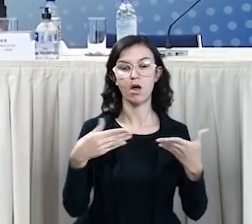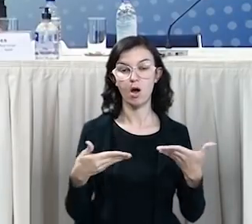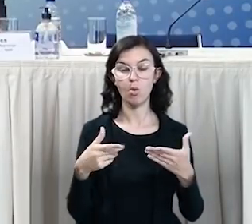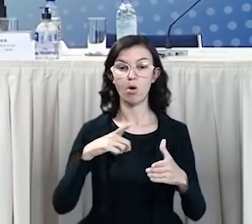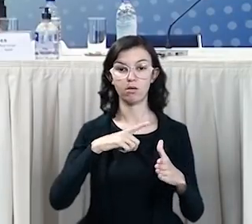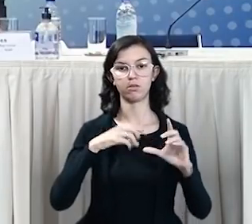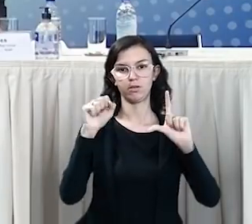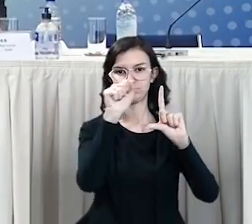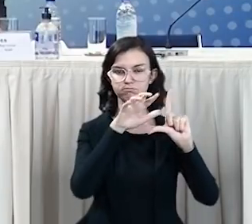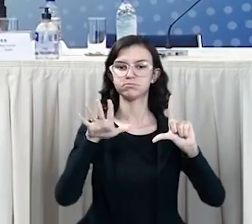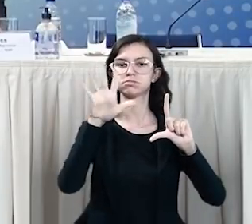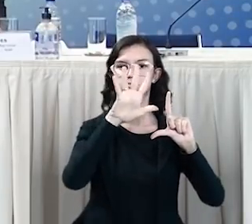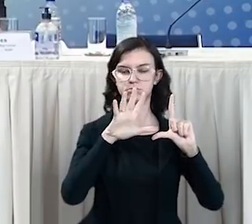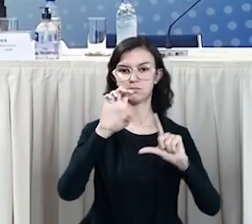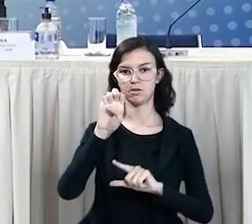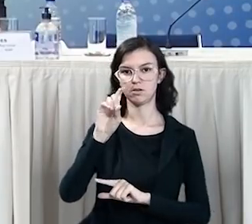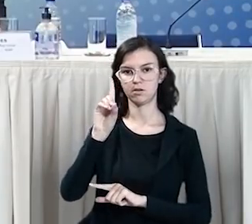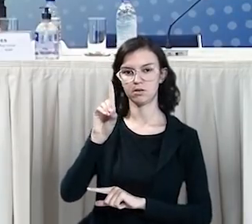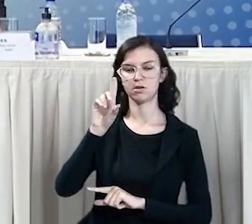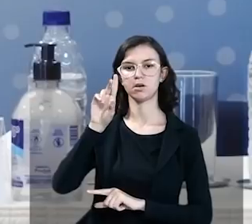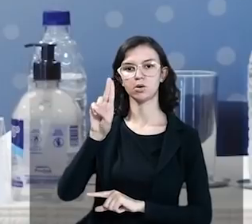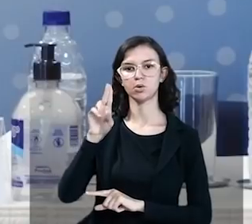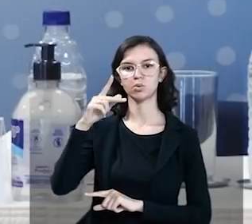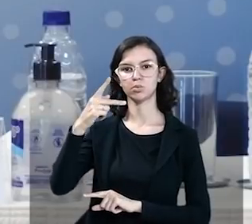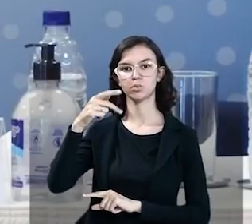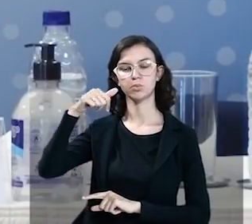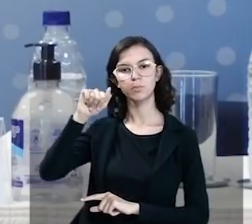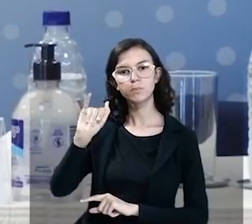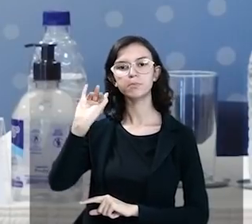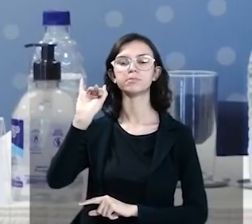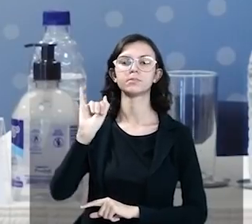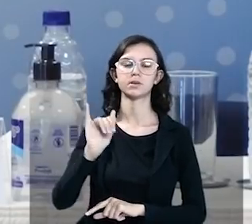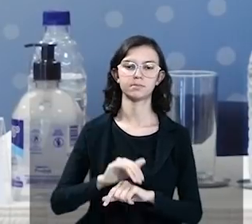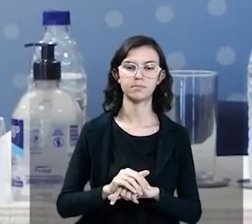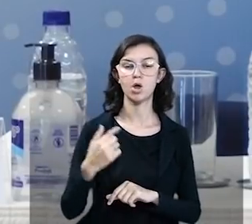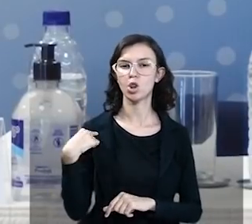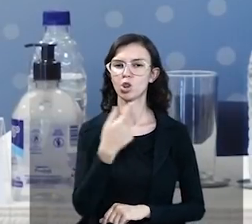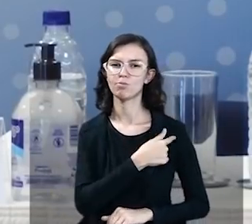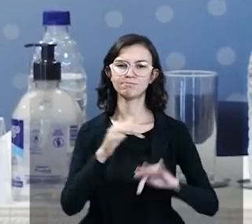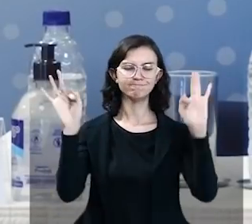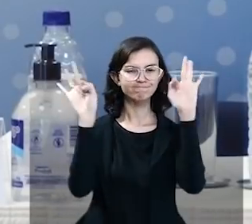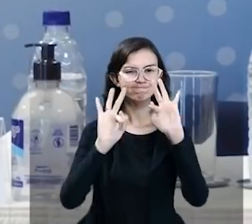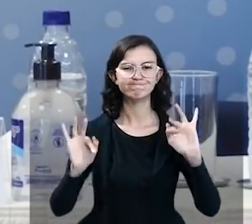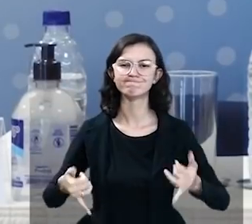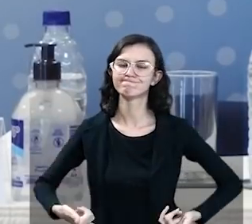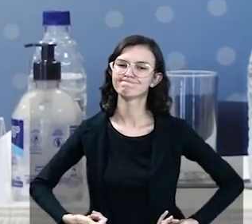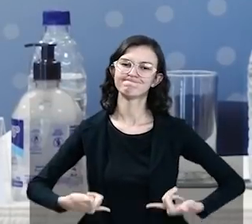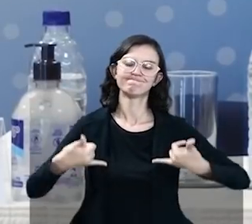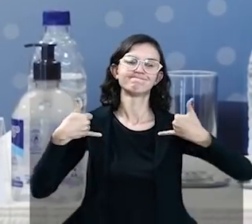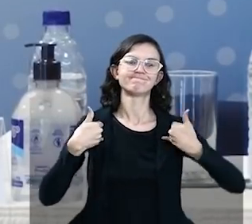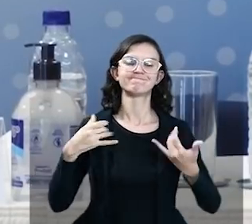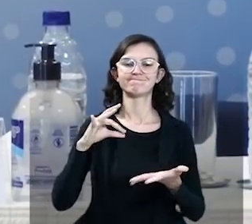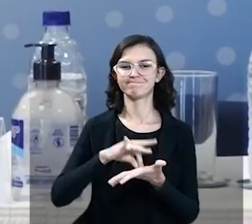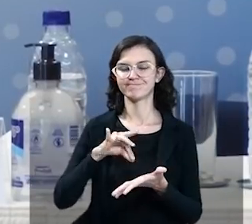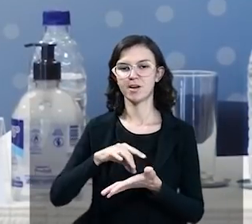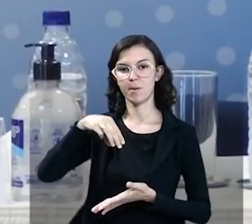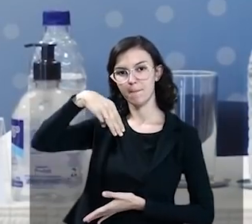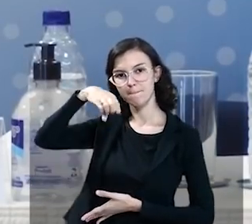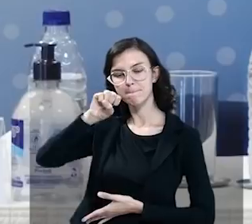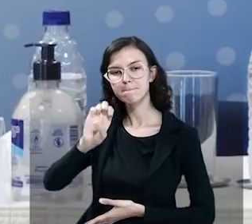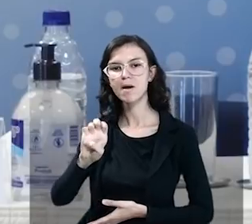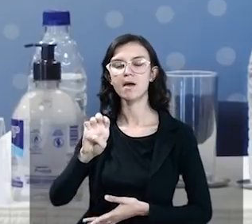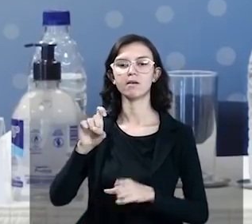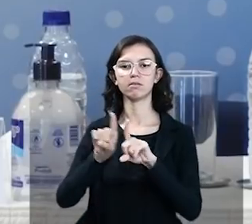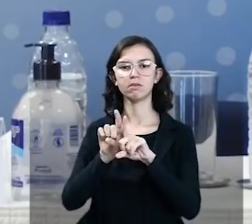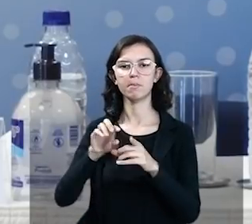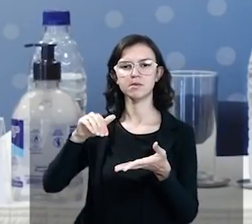é um maravilhoso desafio pelo que está pela frente. Então, nós nos sentimos muito felizes, muito honrados. Queria agradecer ao MEC essa